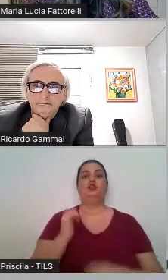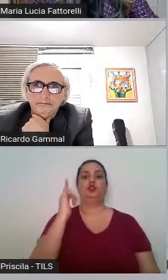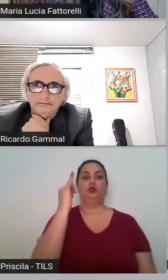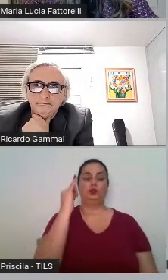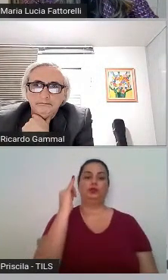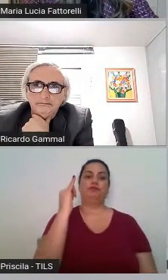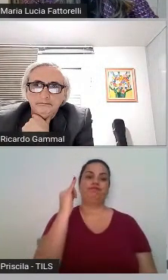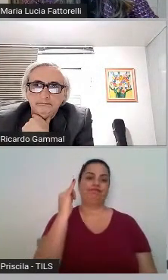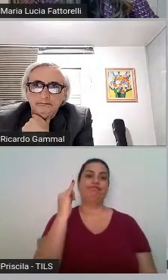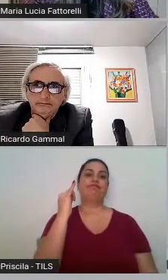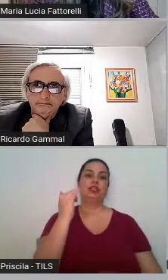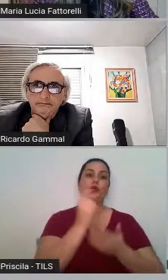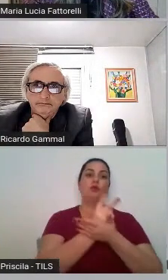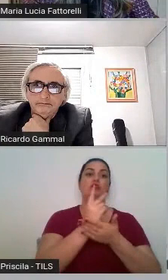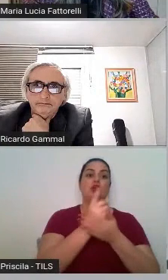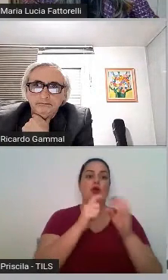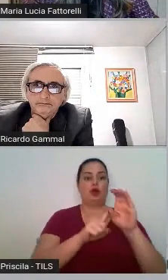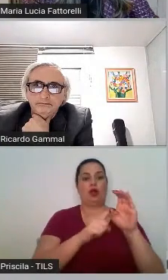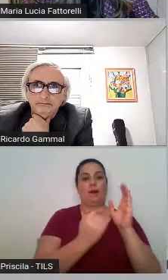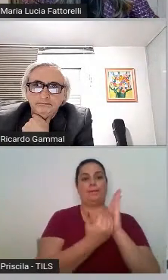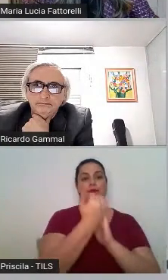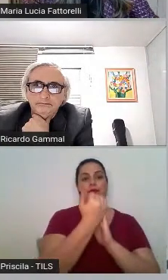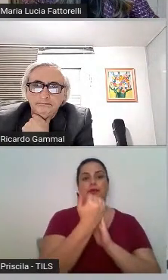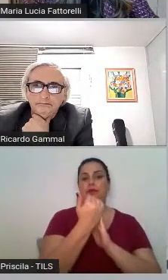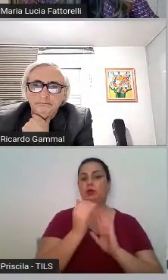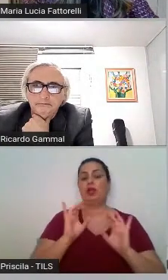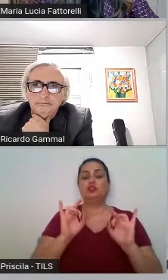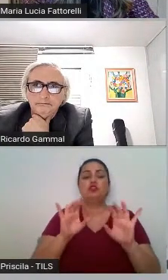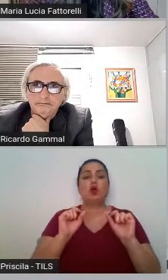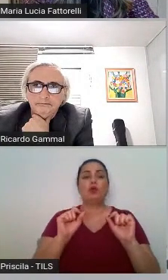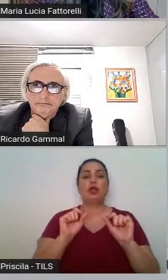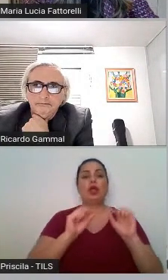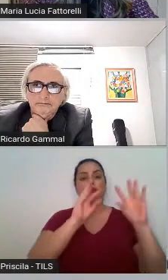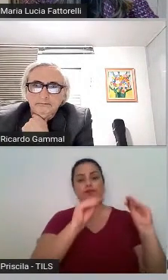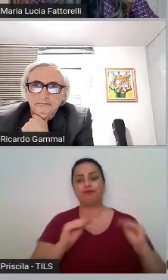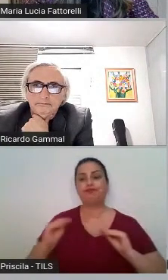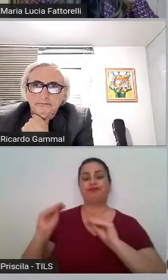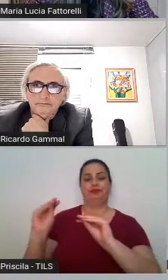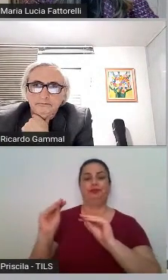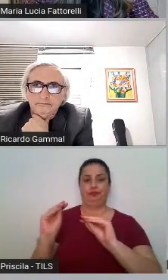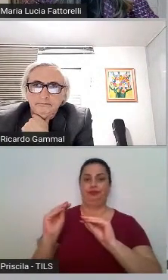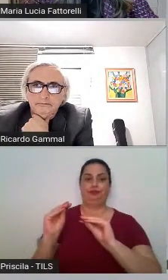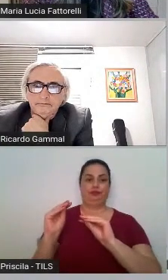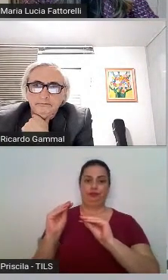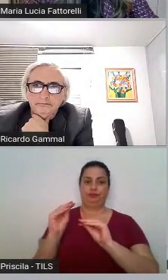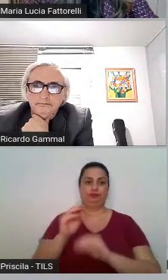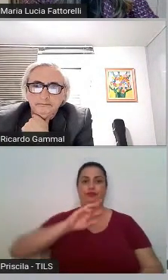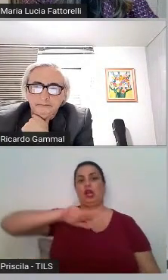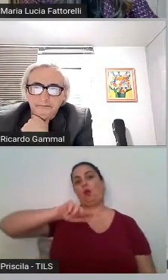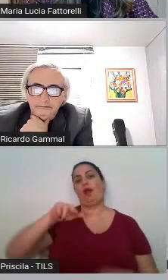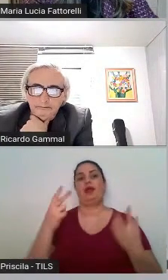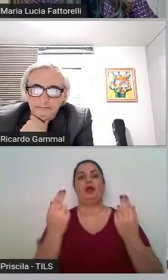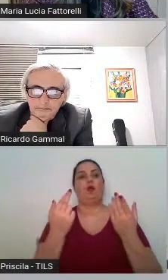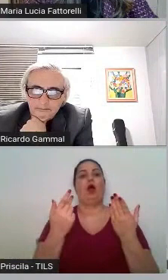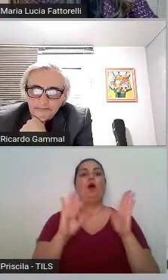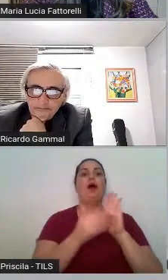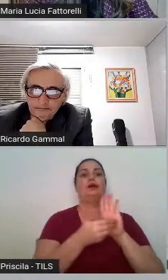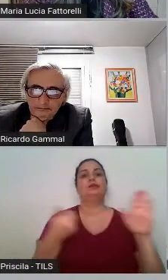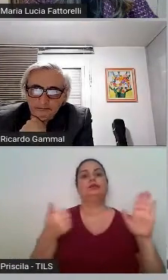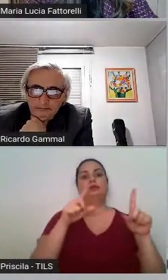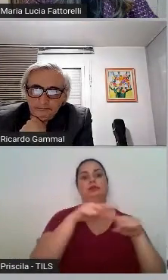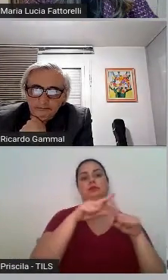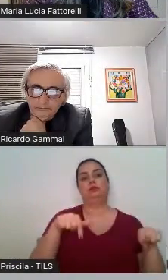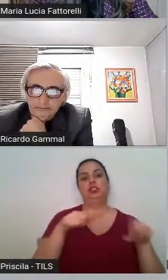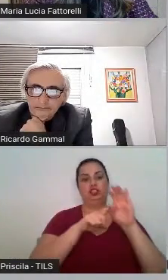apenas uma postergação do pagamento, né, para poder que esse